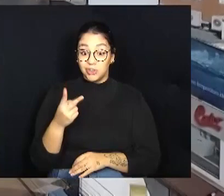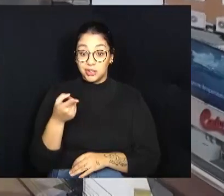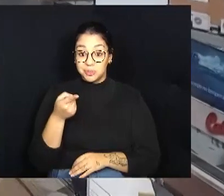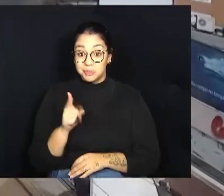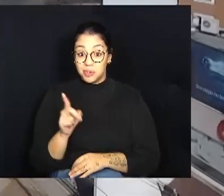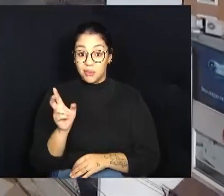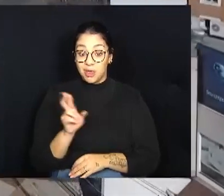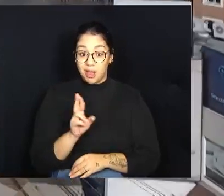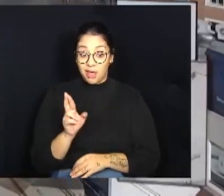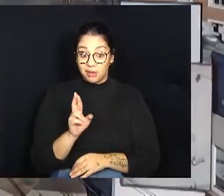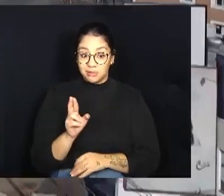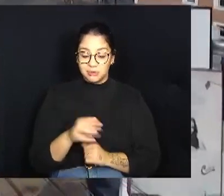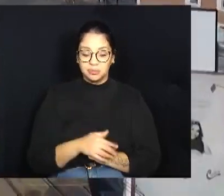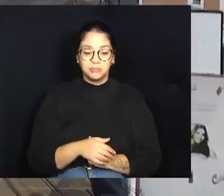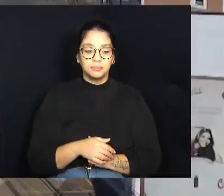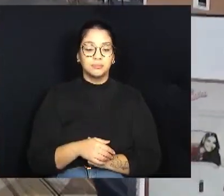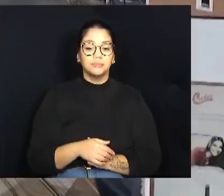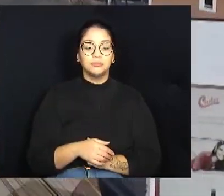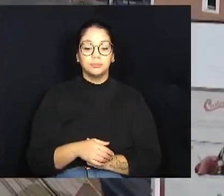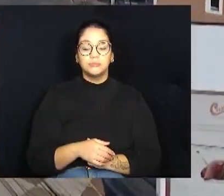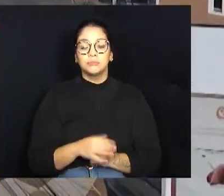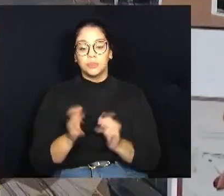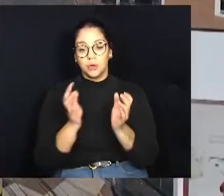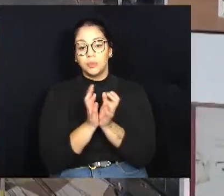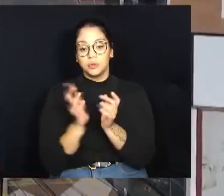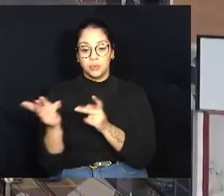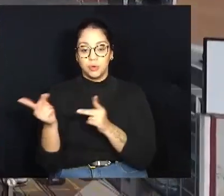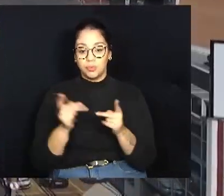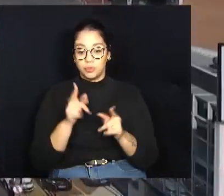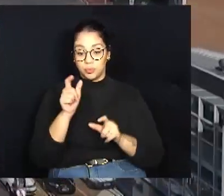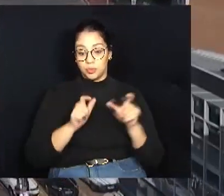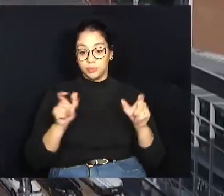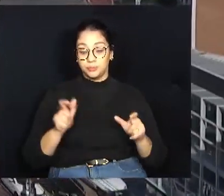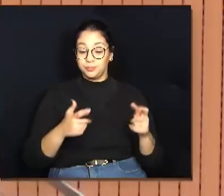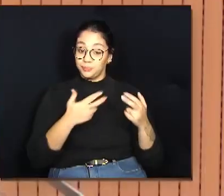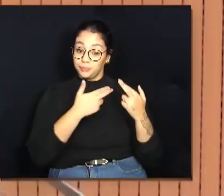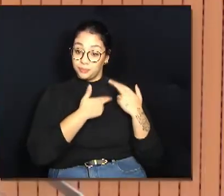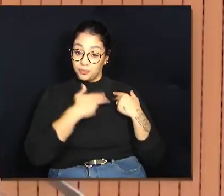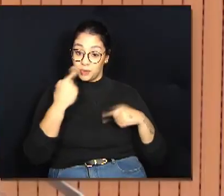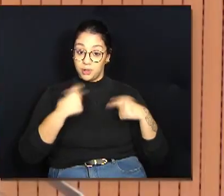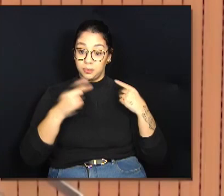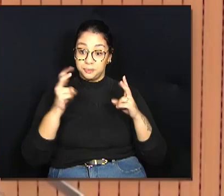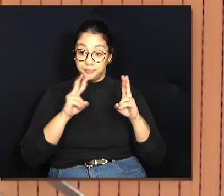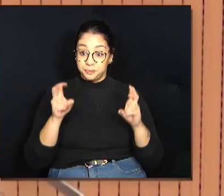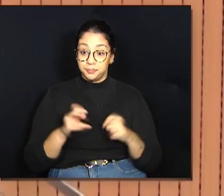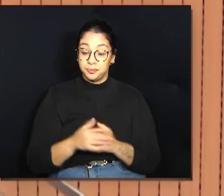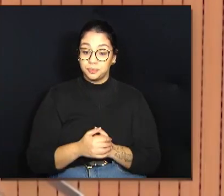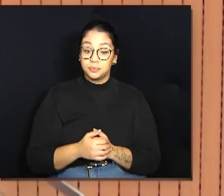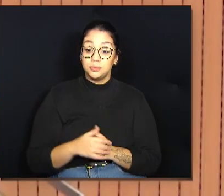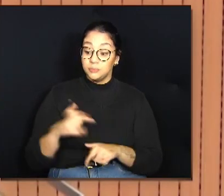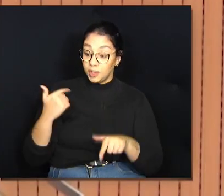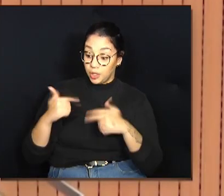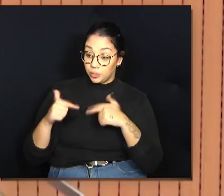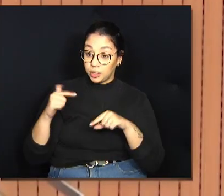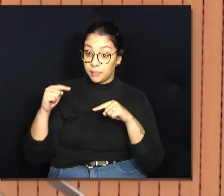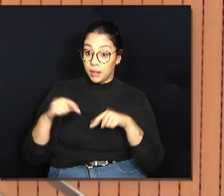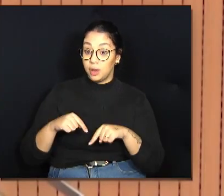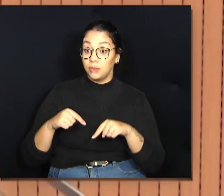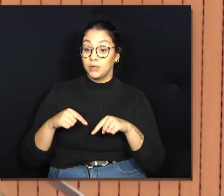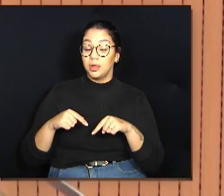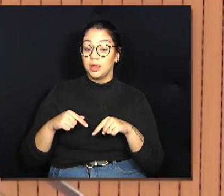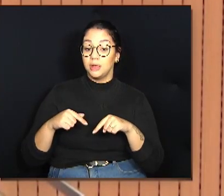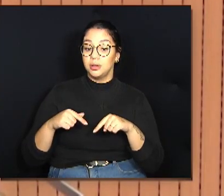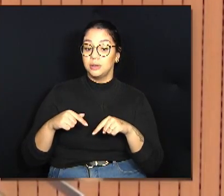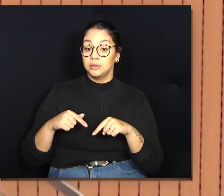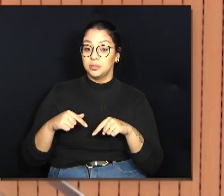parlamentar lembrou que a comissão convidou responsáveis para debater sobre o tema. E o trabalho dessa comissão, junto com o